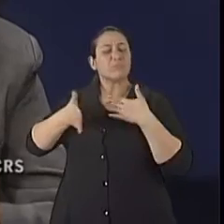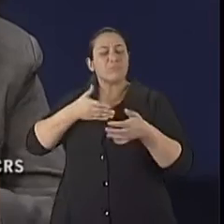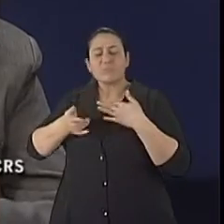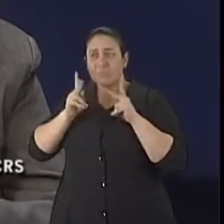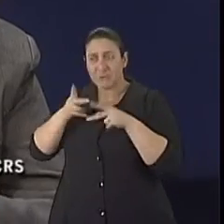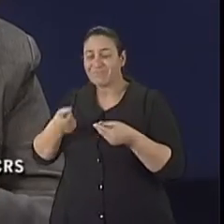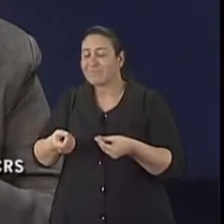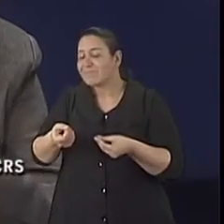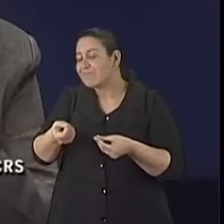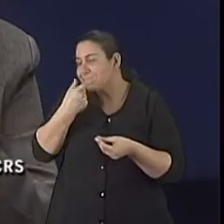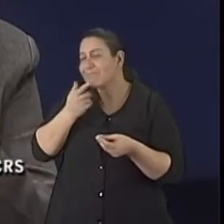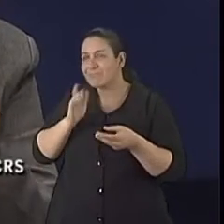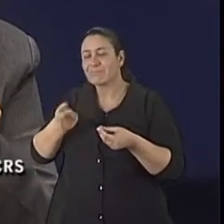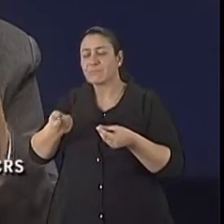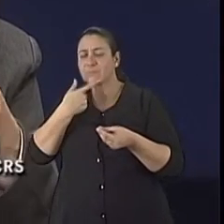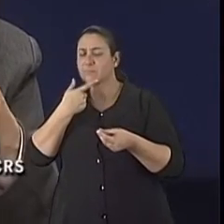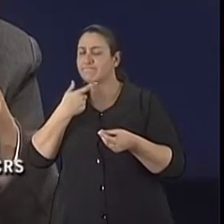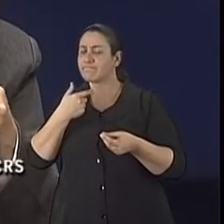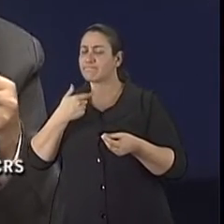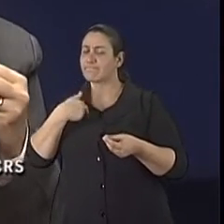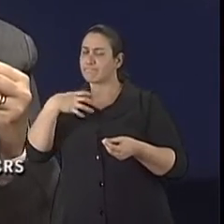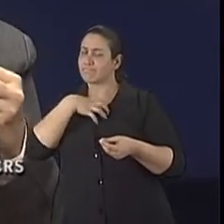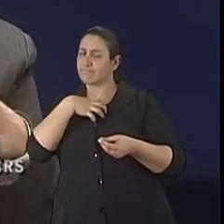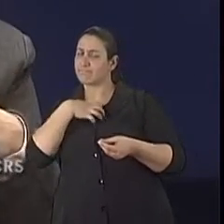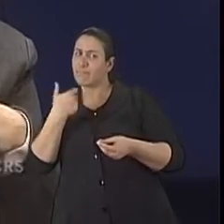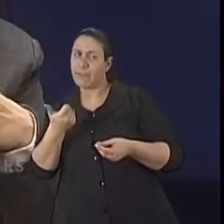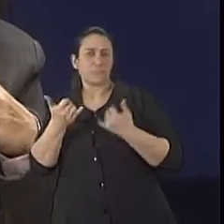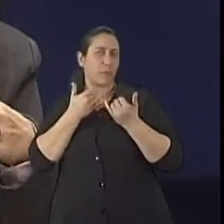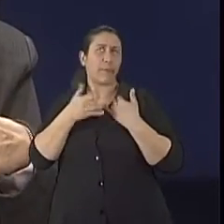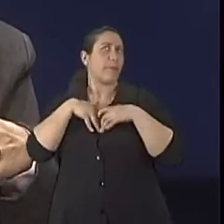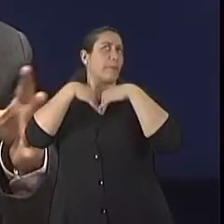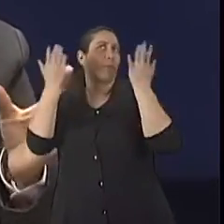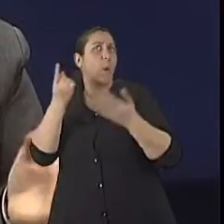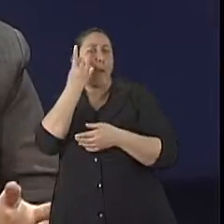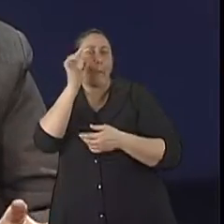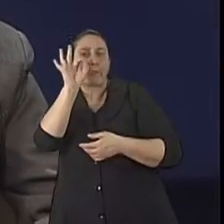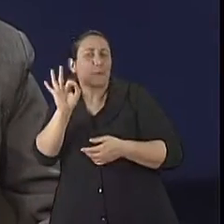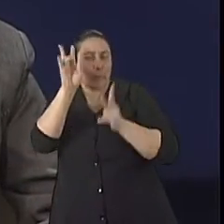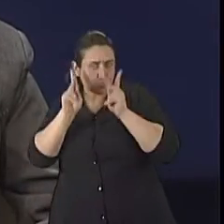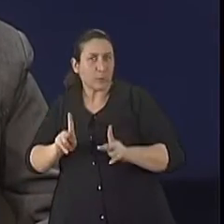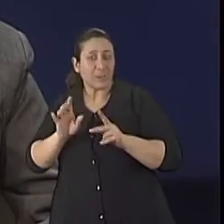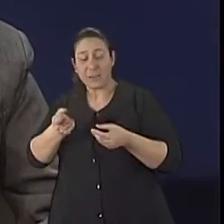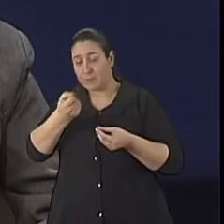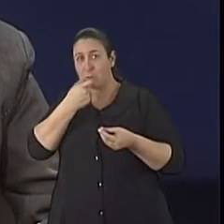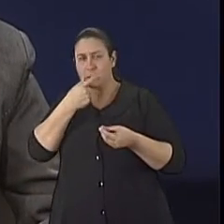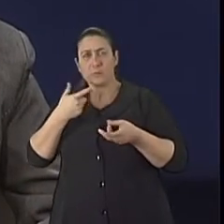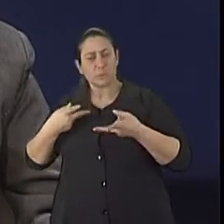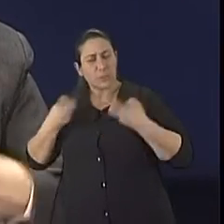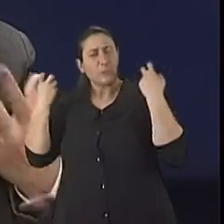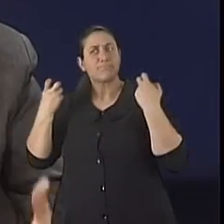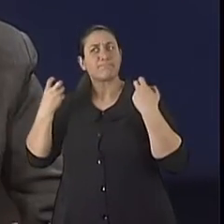sido identificado em 1%, ou em 0,1% das pessoas analisadas,